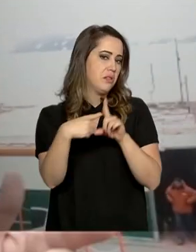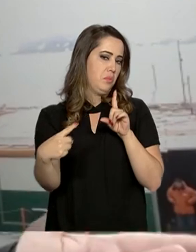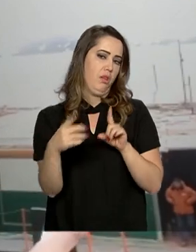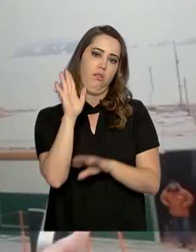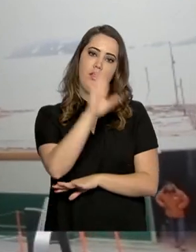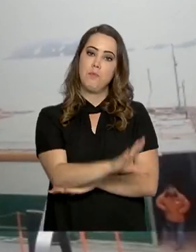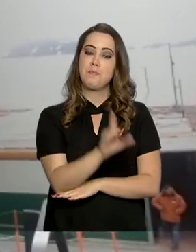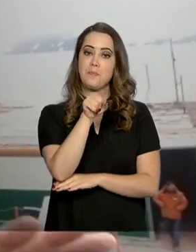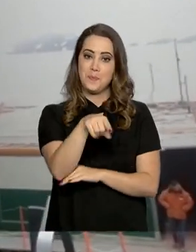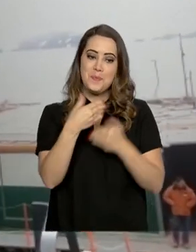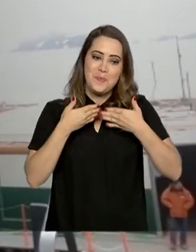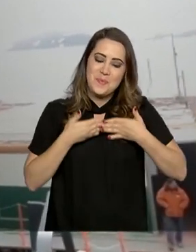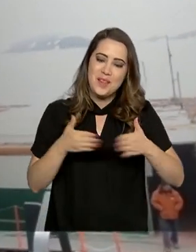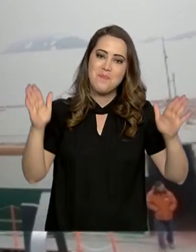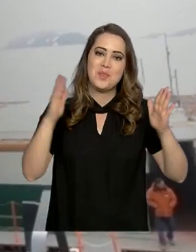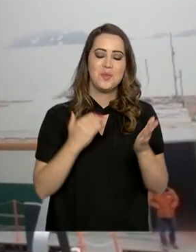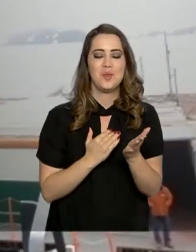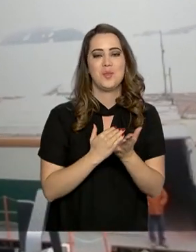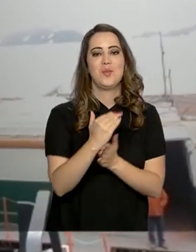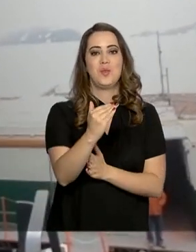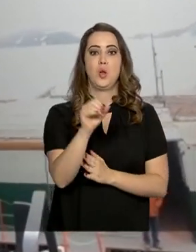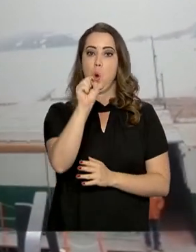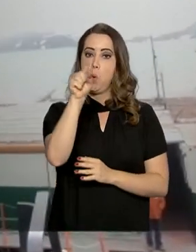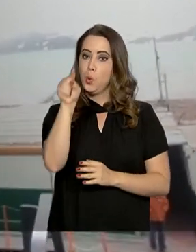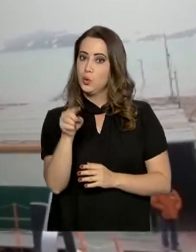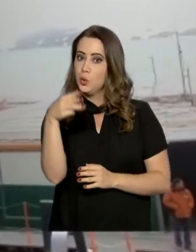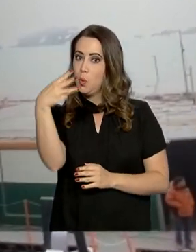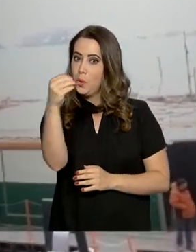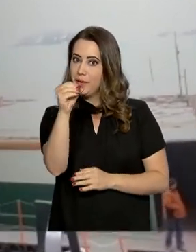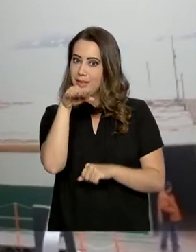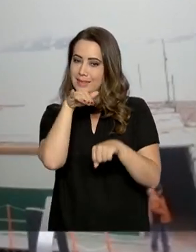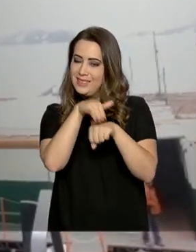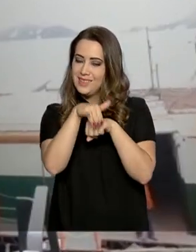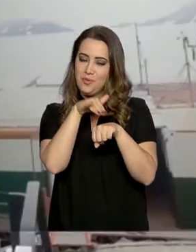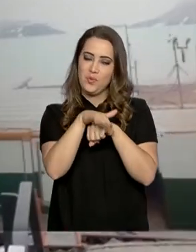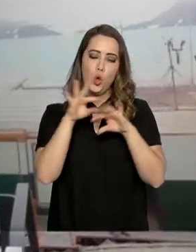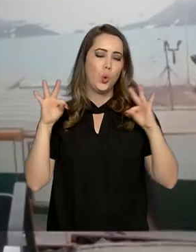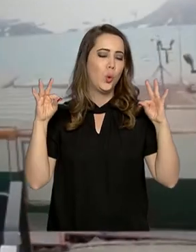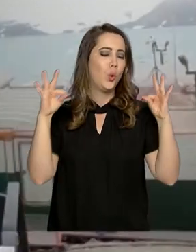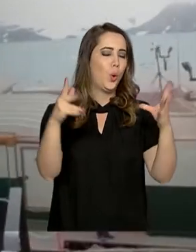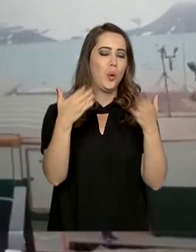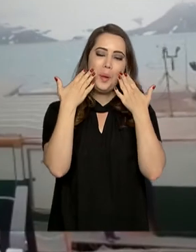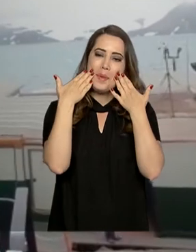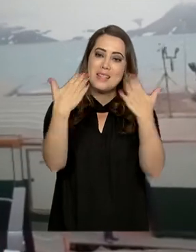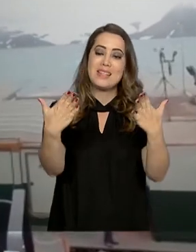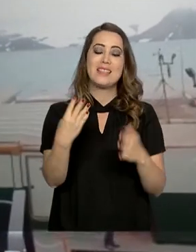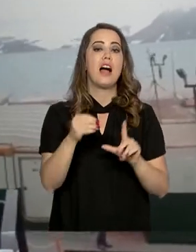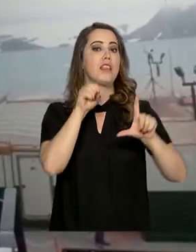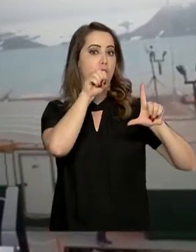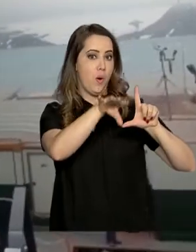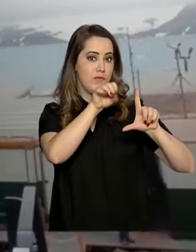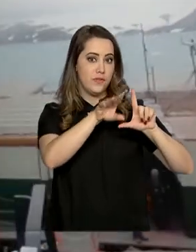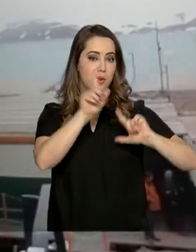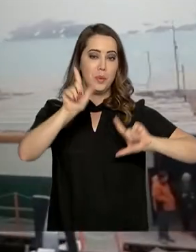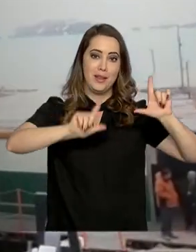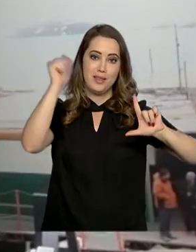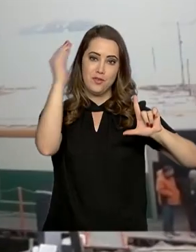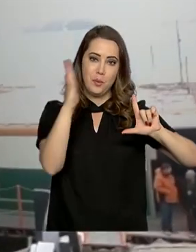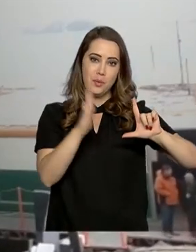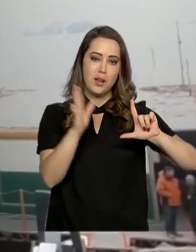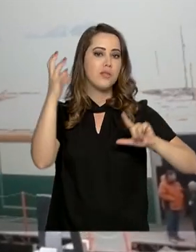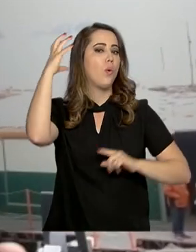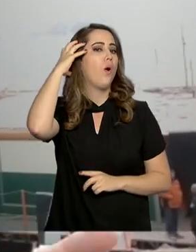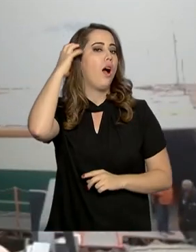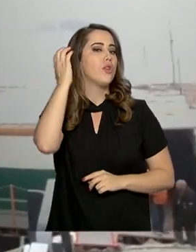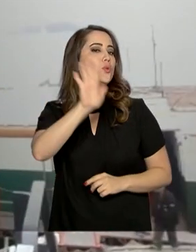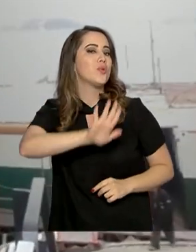tarde. E a reinauguração continua marcada para as oito e meia da noite. Toda essa cerimônia vai ser transmitida ao vivo pela TV Brasil, pela Rede Nacional